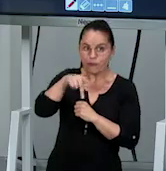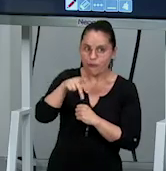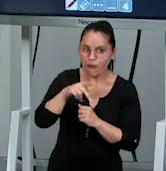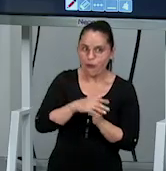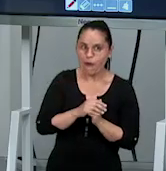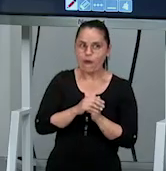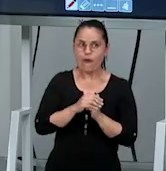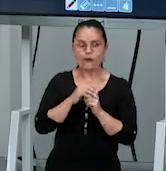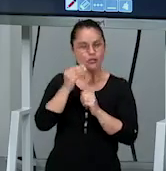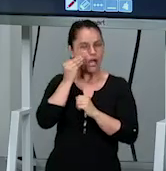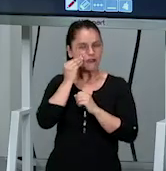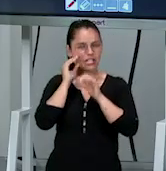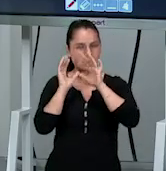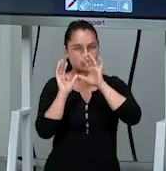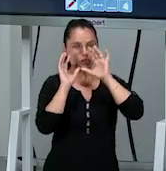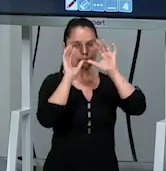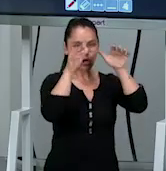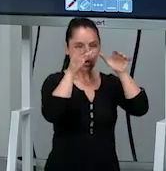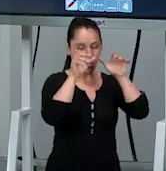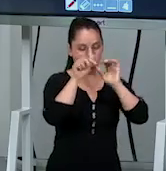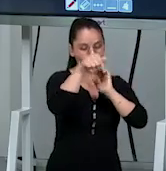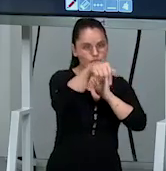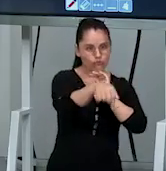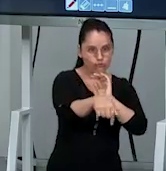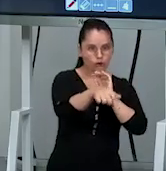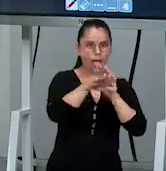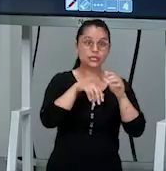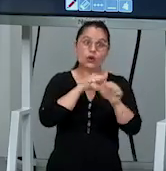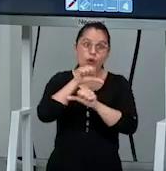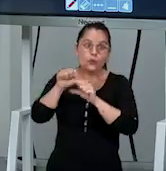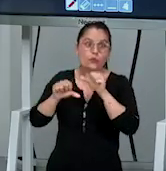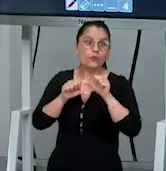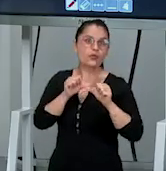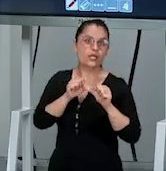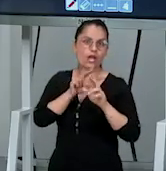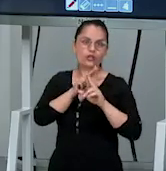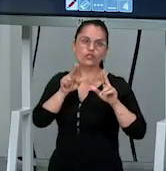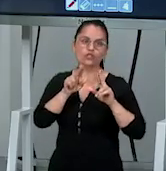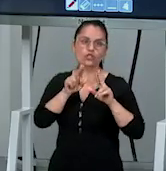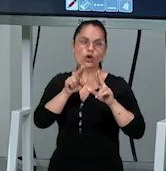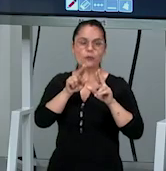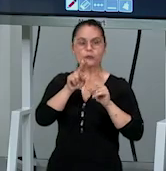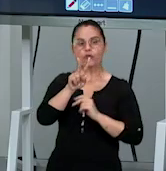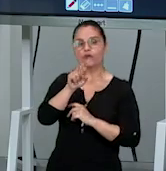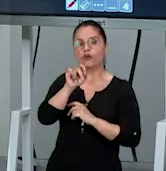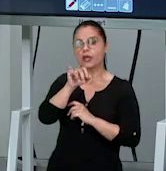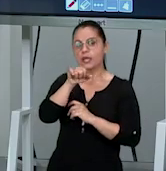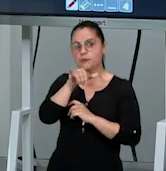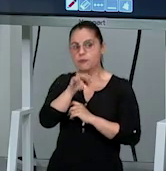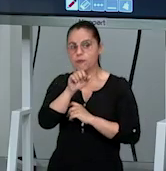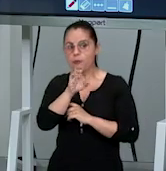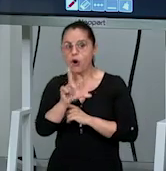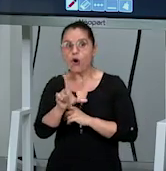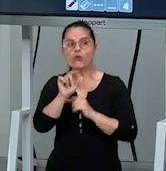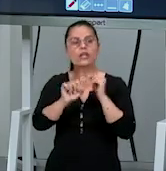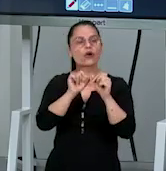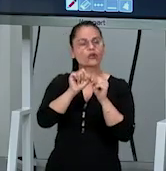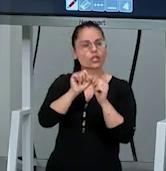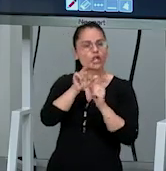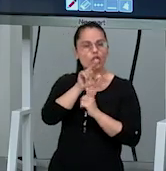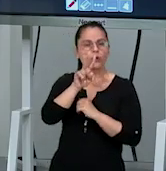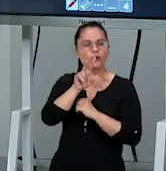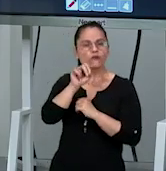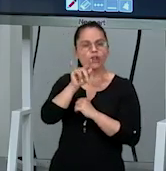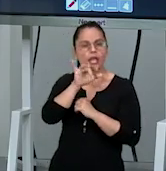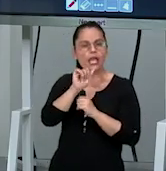a bola cair do lado do adversário. E mudaram o nome para vôleibol em referência ao voleio. O é um voleio? Esse movimento que a bola faz por